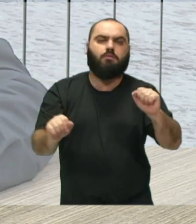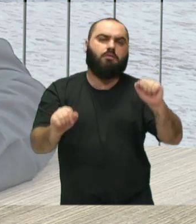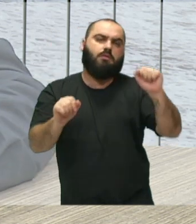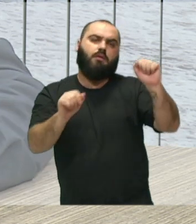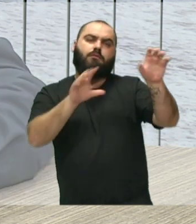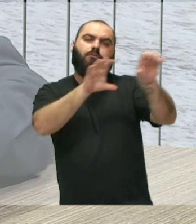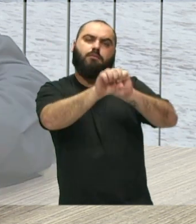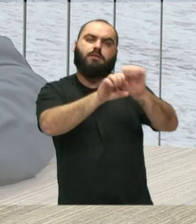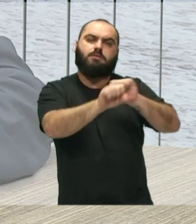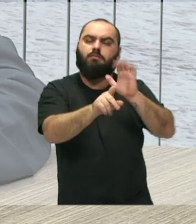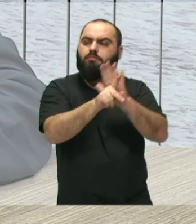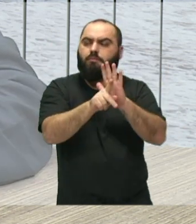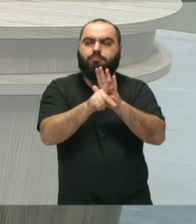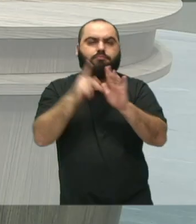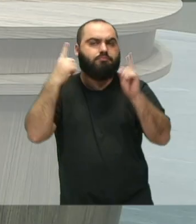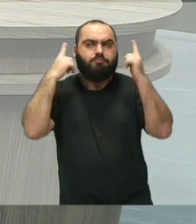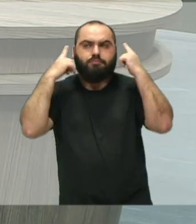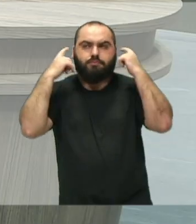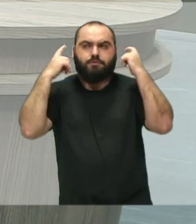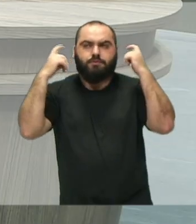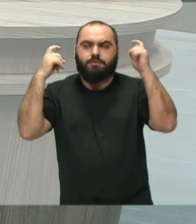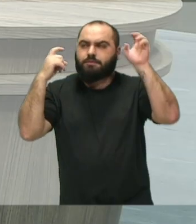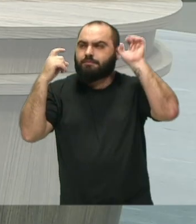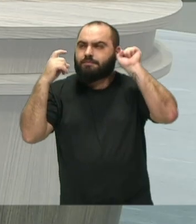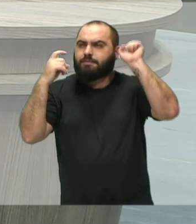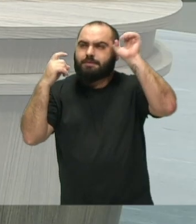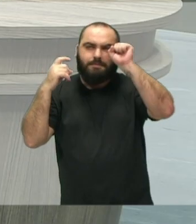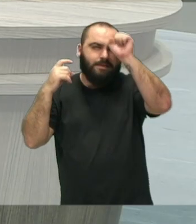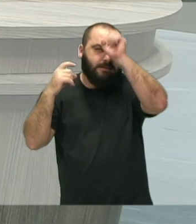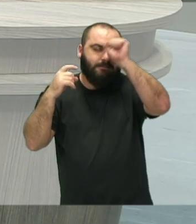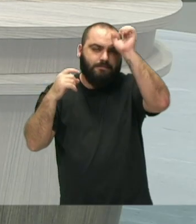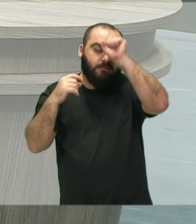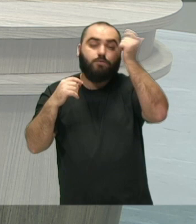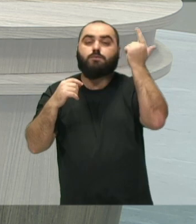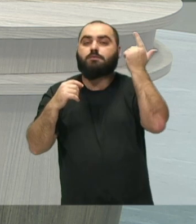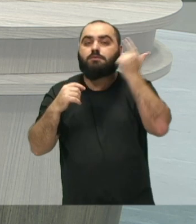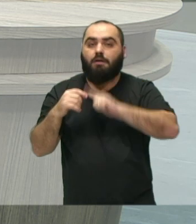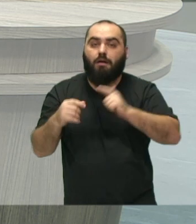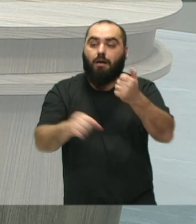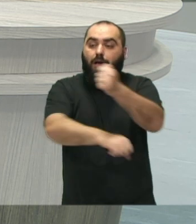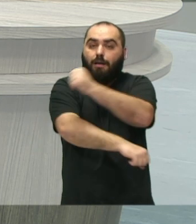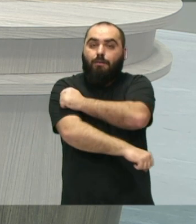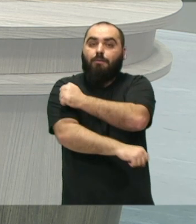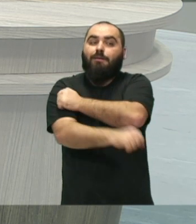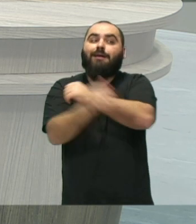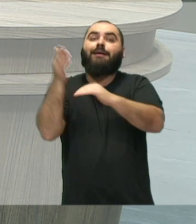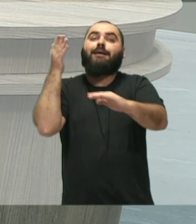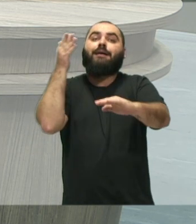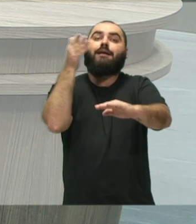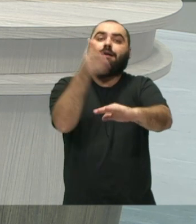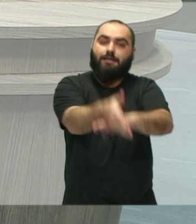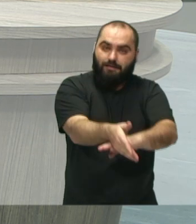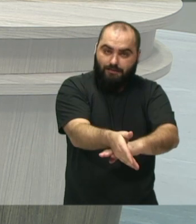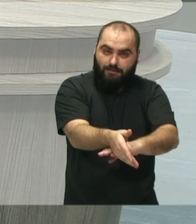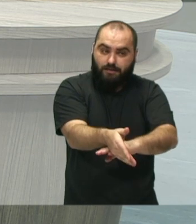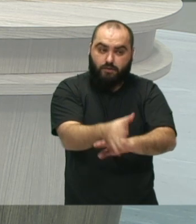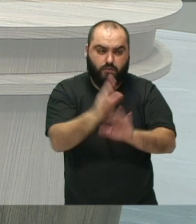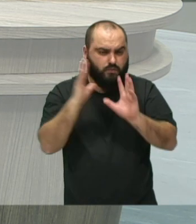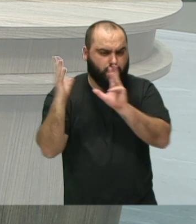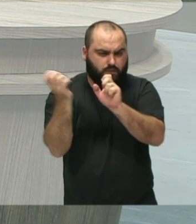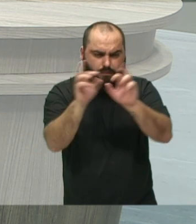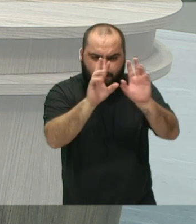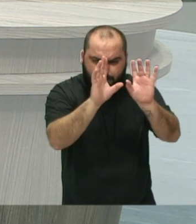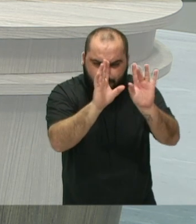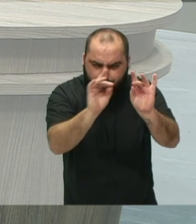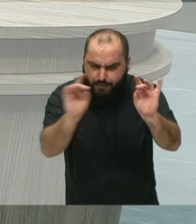formação de acordes, que dá esse preparo, prepare esse terreno para que quando o aluno for entrar na instituição, essas coisas já estão um